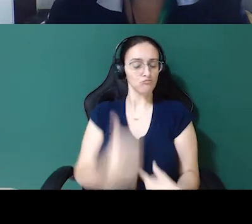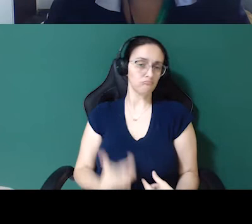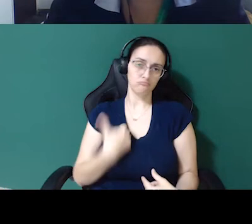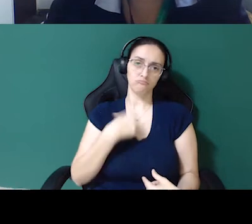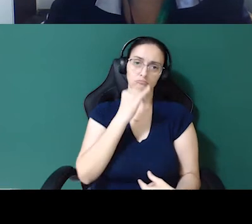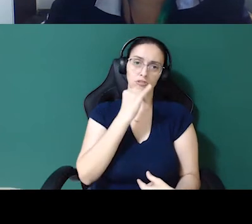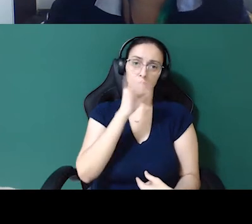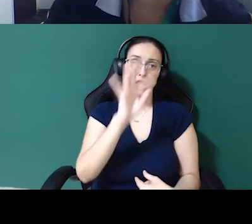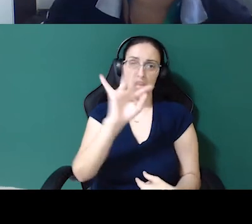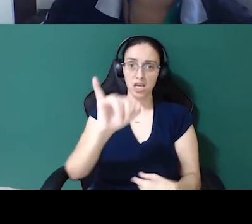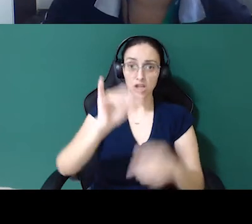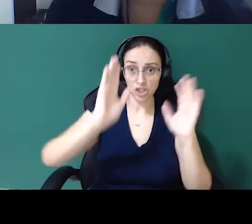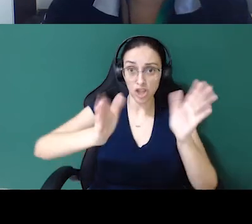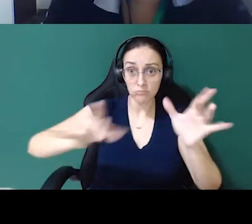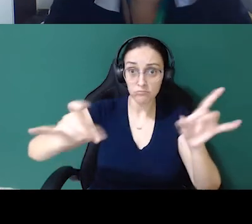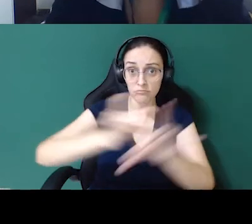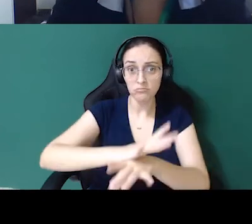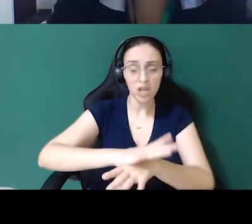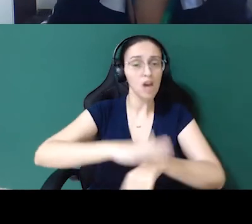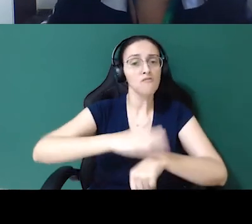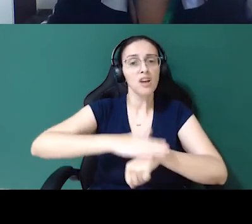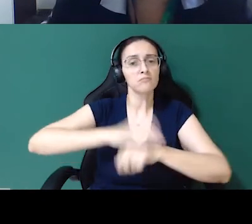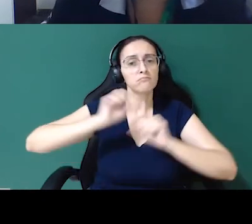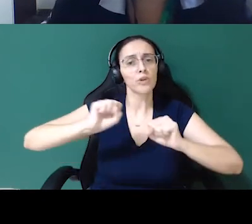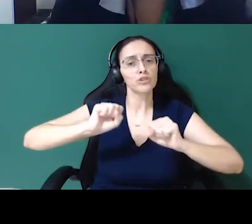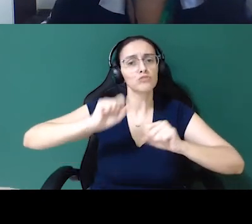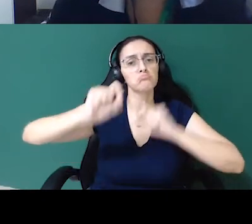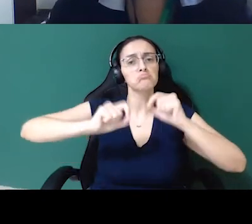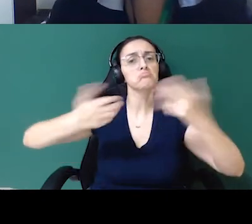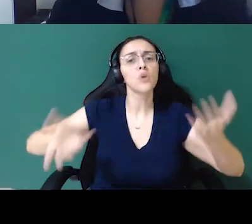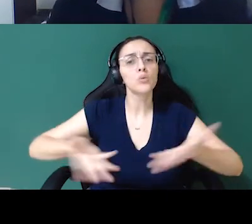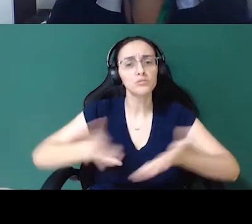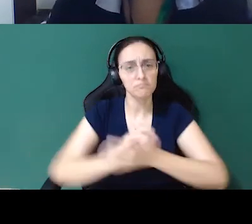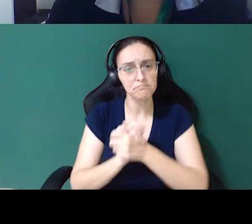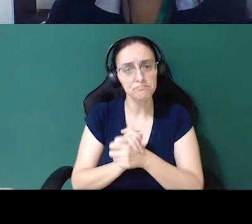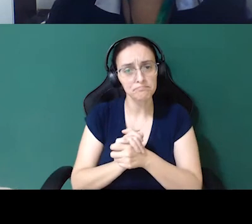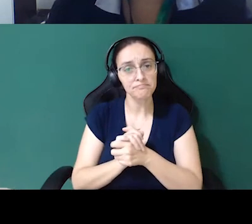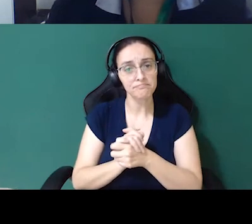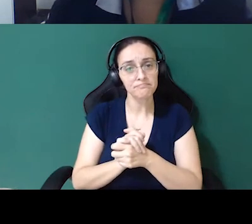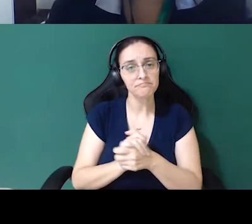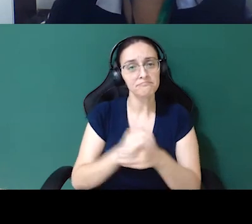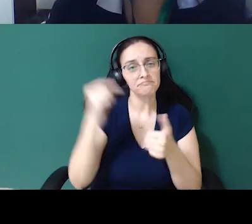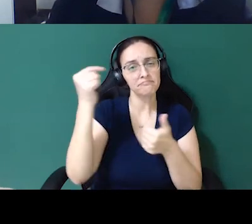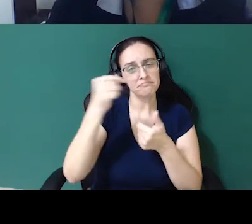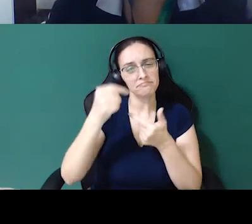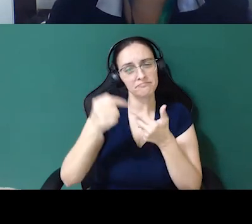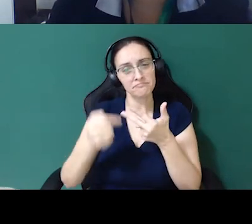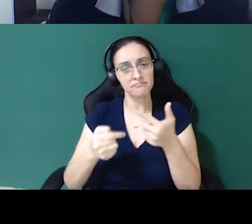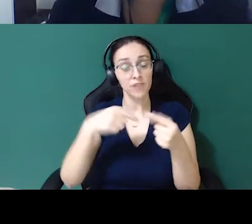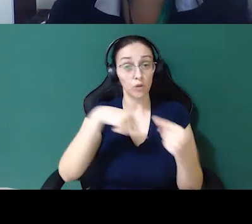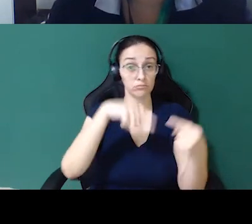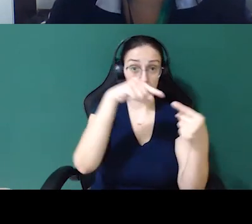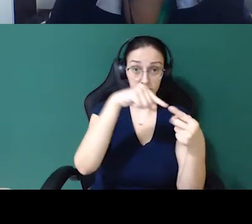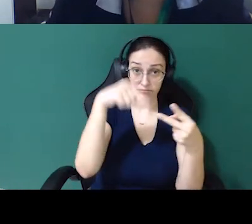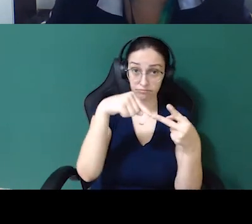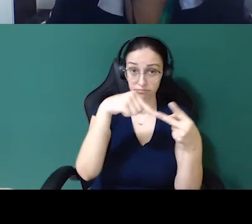vocês que responderam que já estão na TI. O que posso fazer hoje? E aí eu trouxe aqui alguns itens que são indicação,